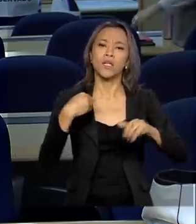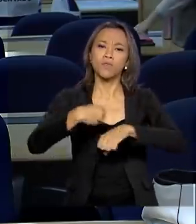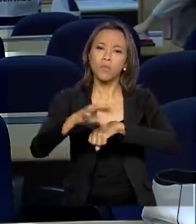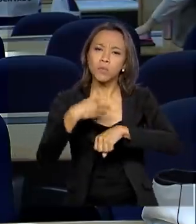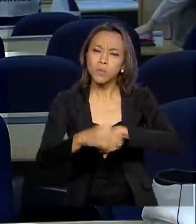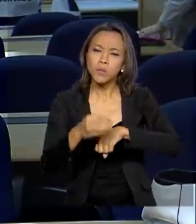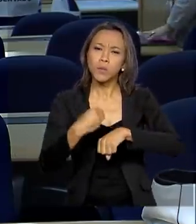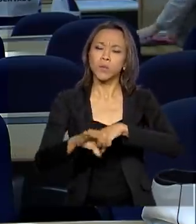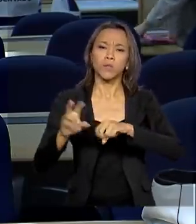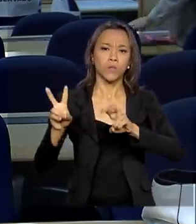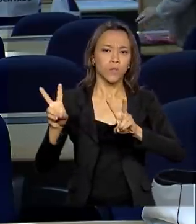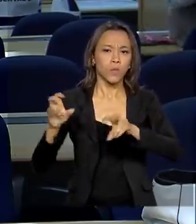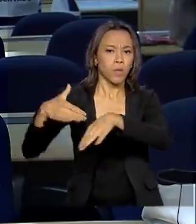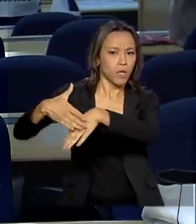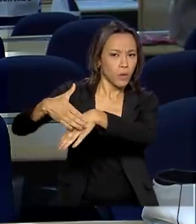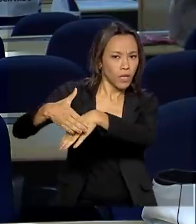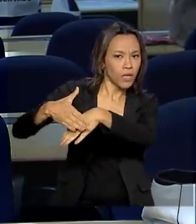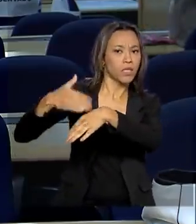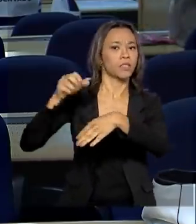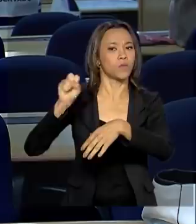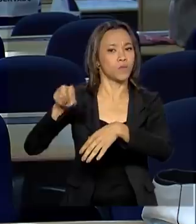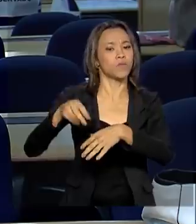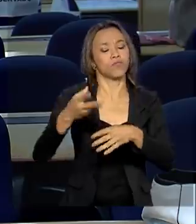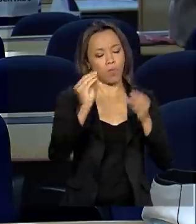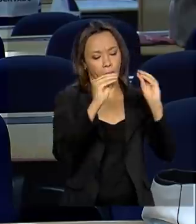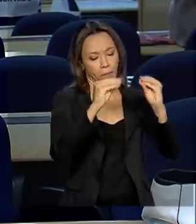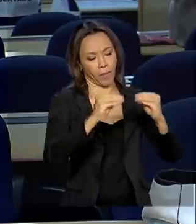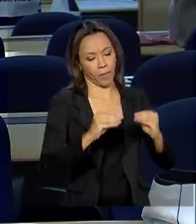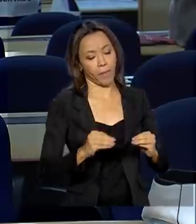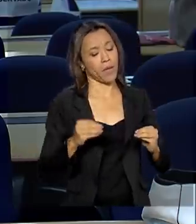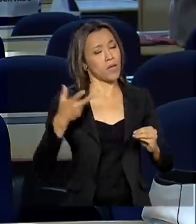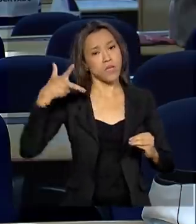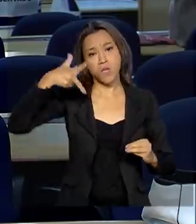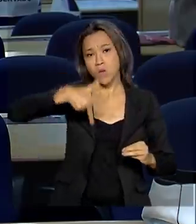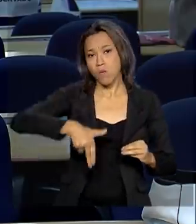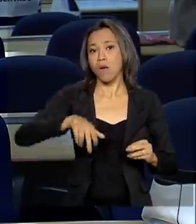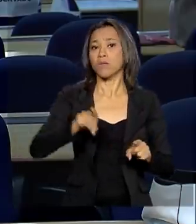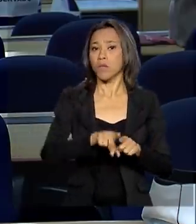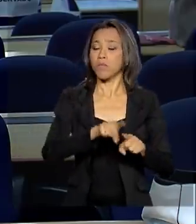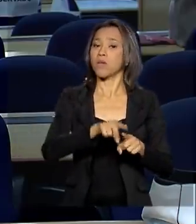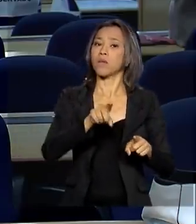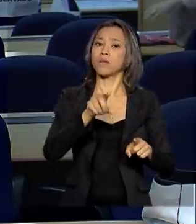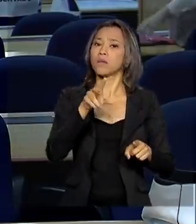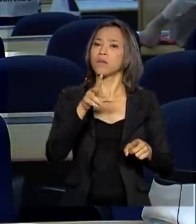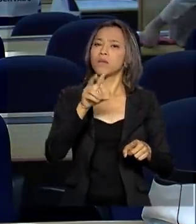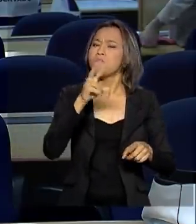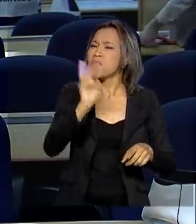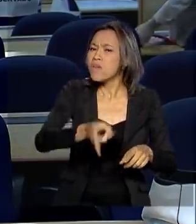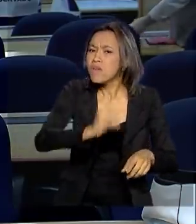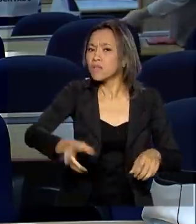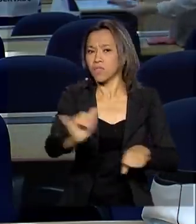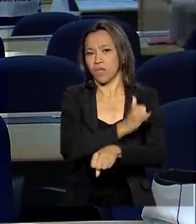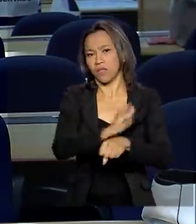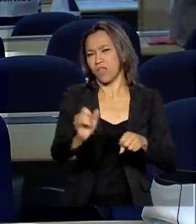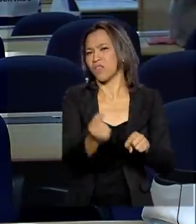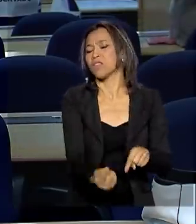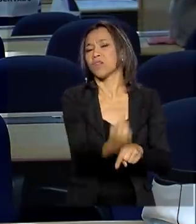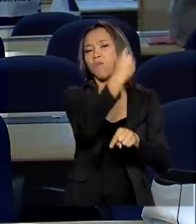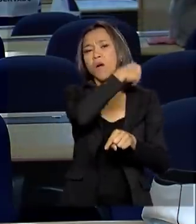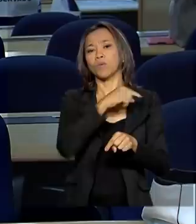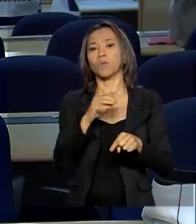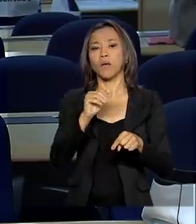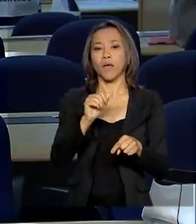As medidas são as mesmas adotadas em outras situações em que houve risco de epidemia mundial, como o ebola e o